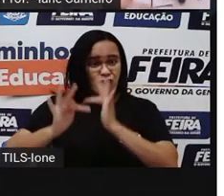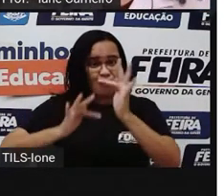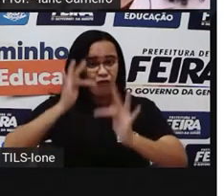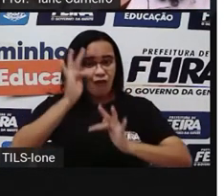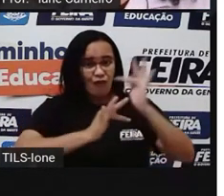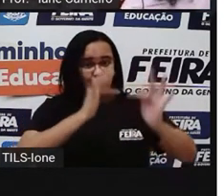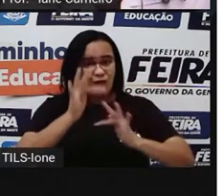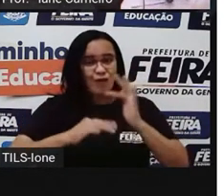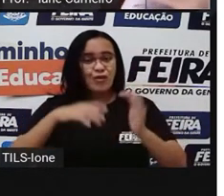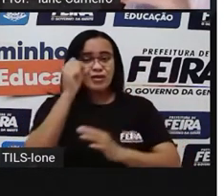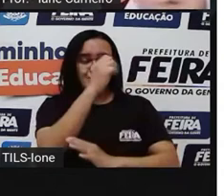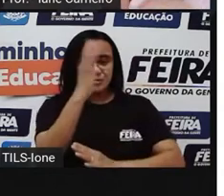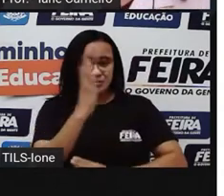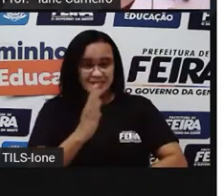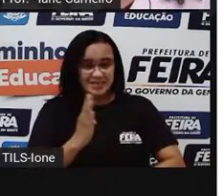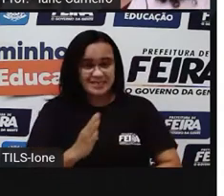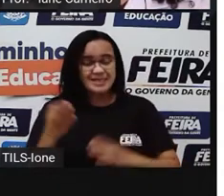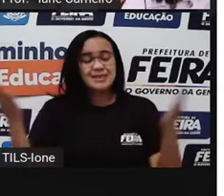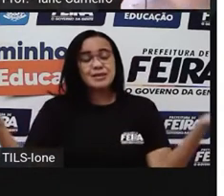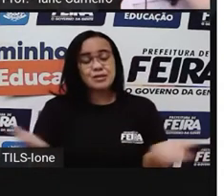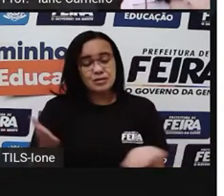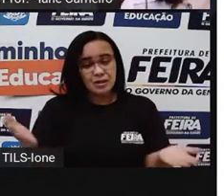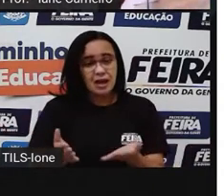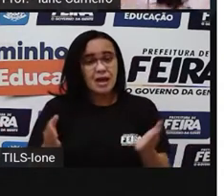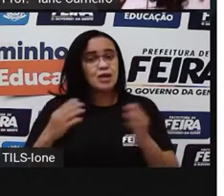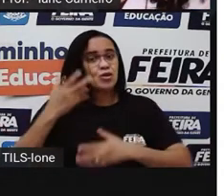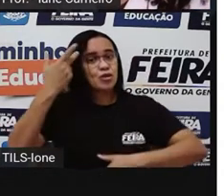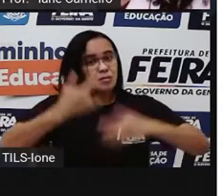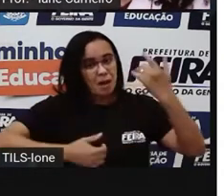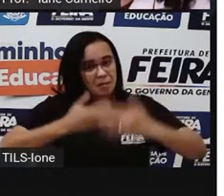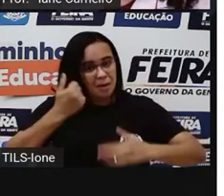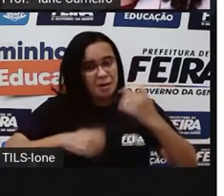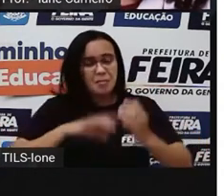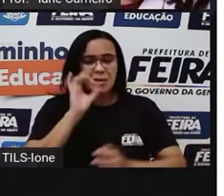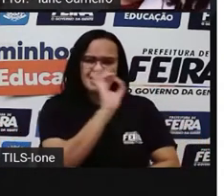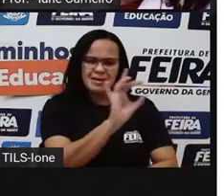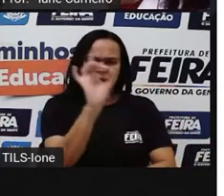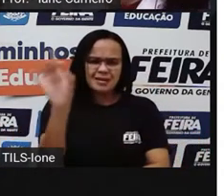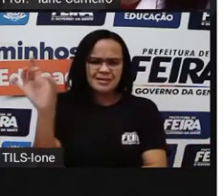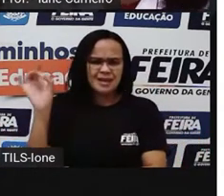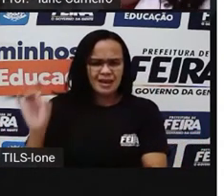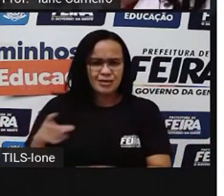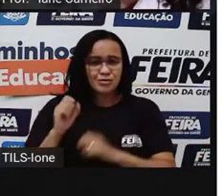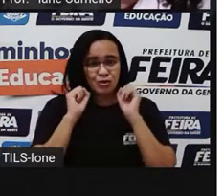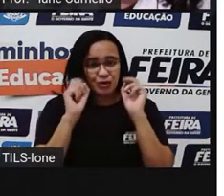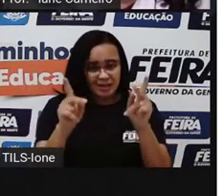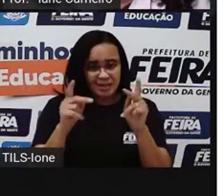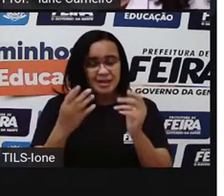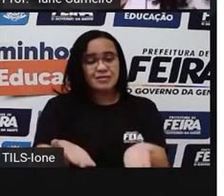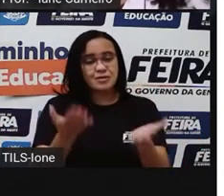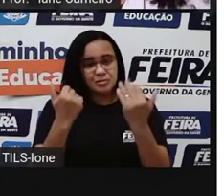conversar com vocês, falar um pouco mais com vocês sobre cada um deles, tá joia? Então, vamos lá.